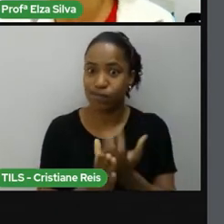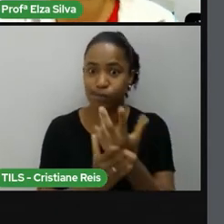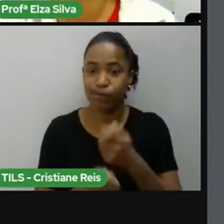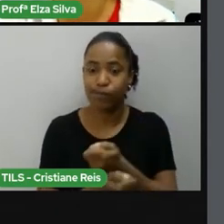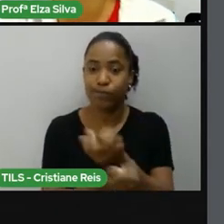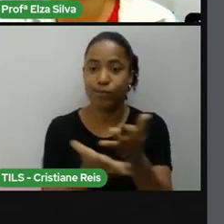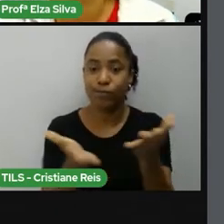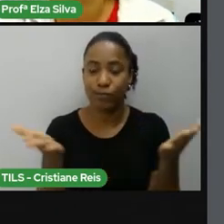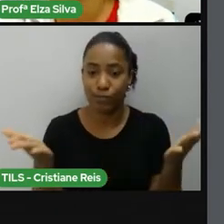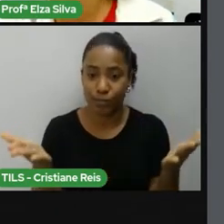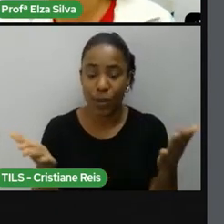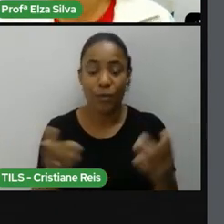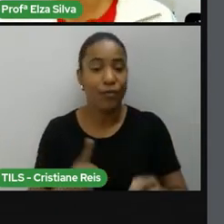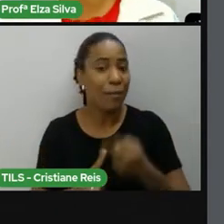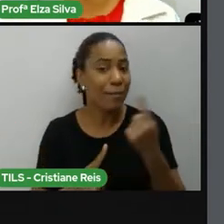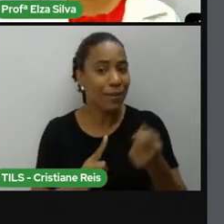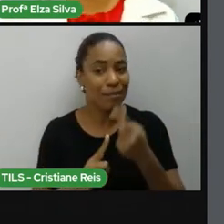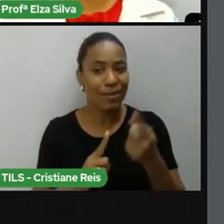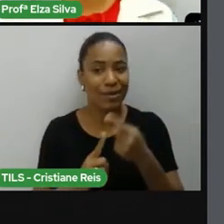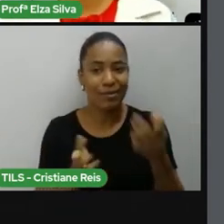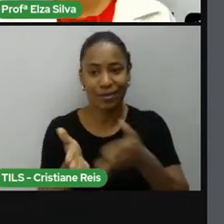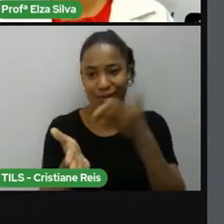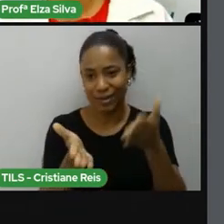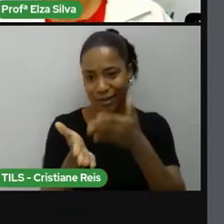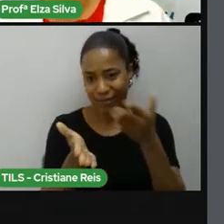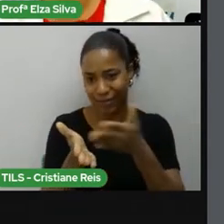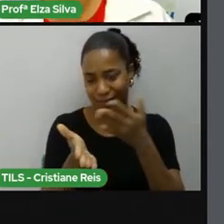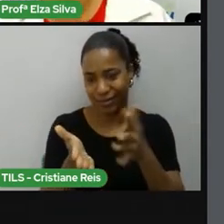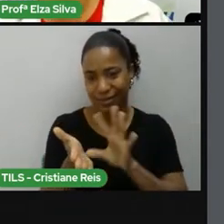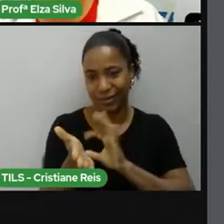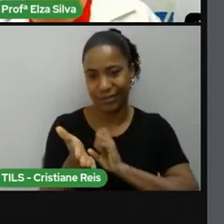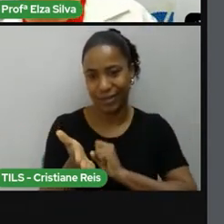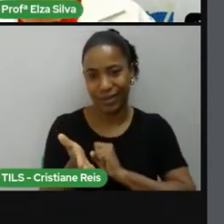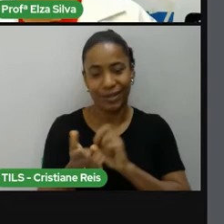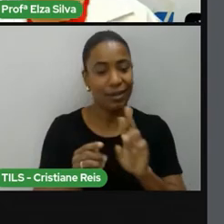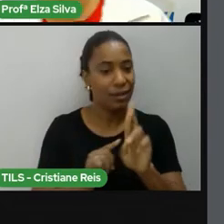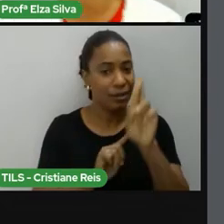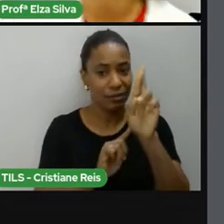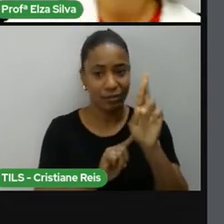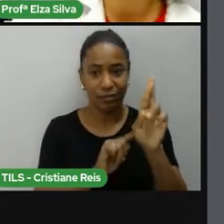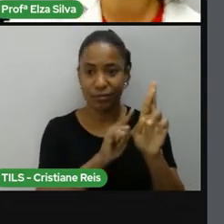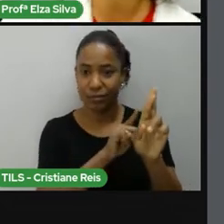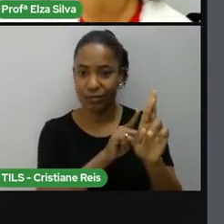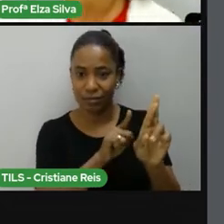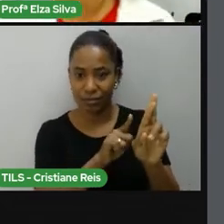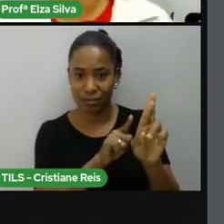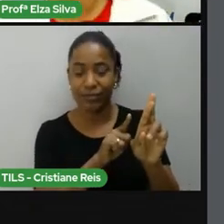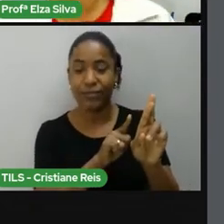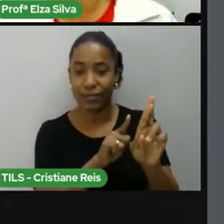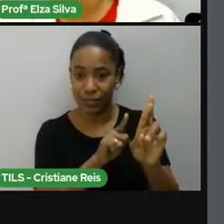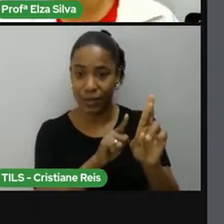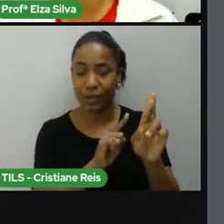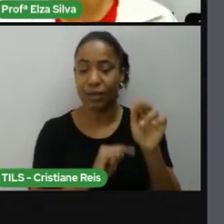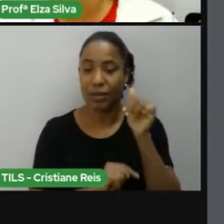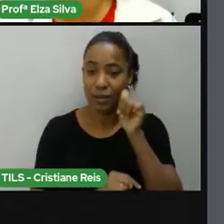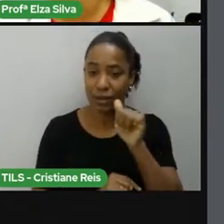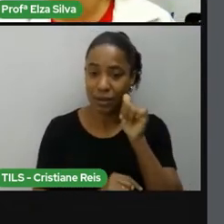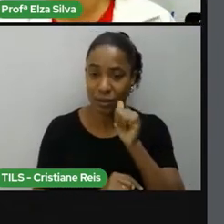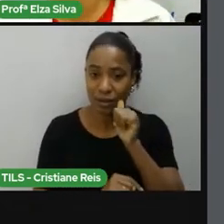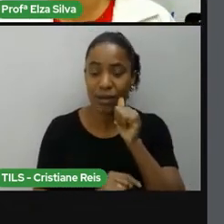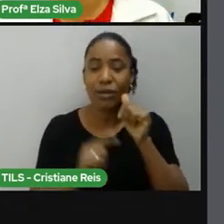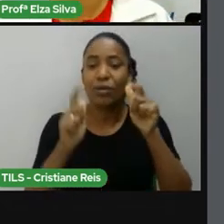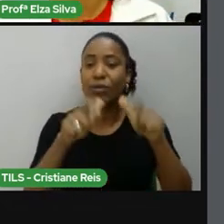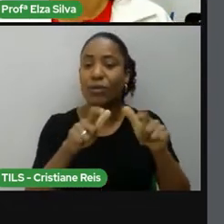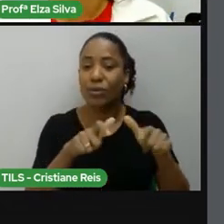romance escrito por Tony Morrison. A história se passa na cidade de Lorient, Ohio